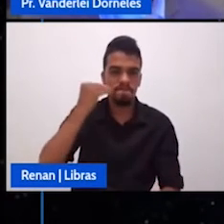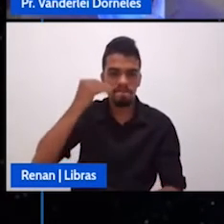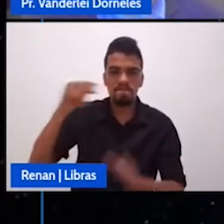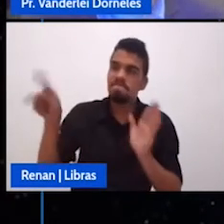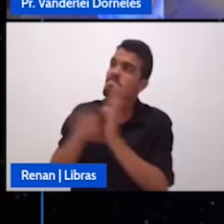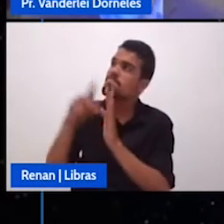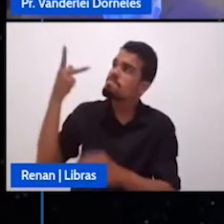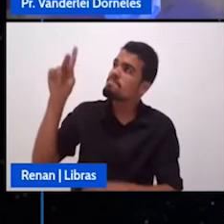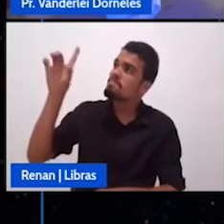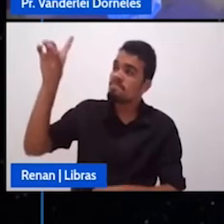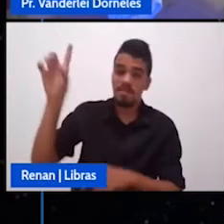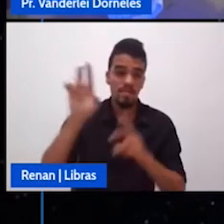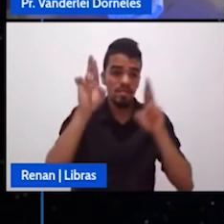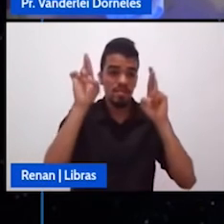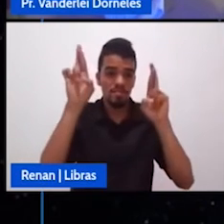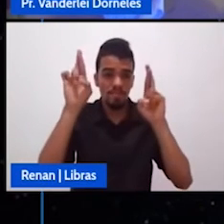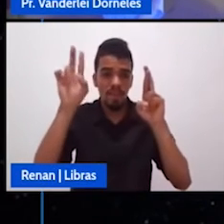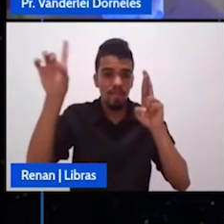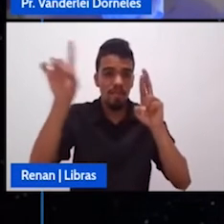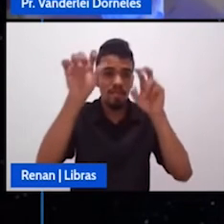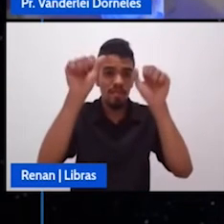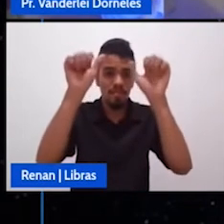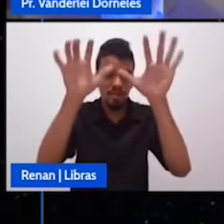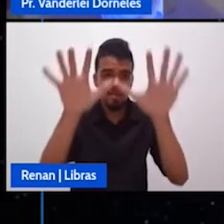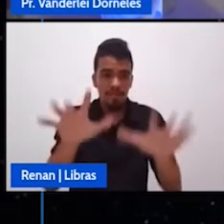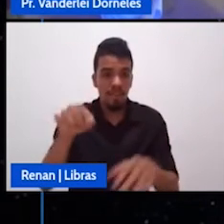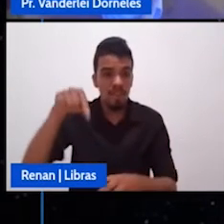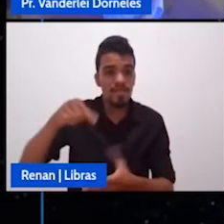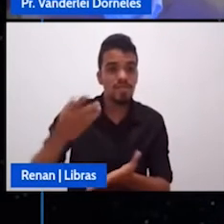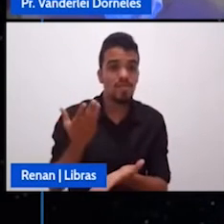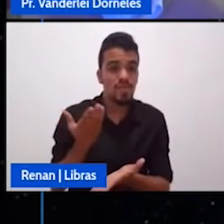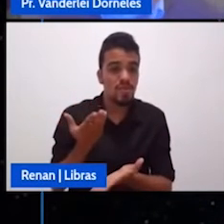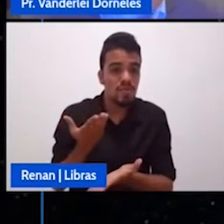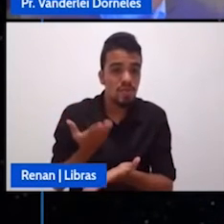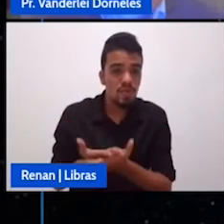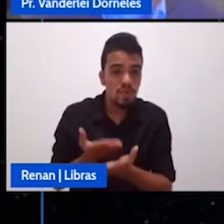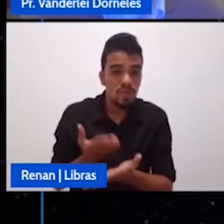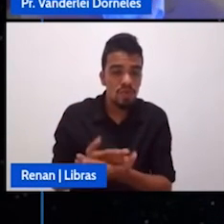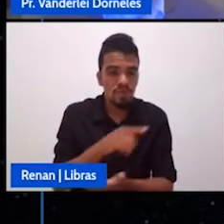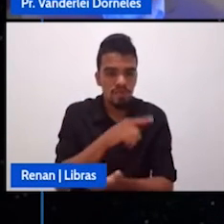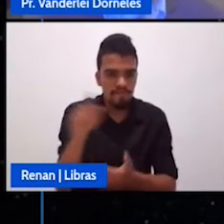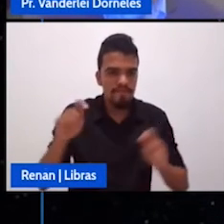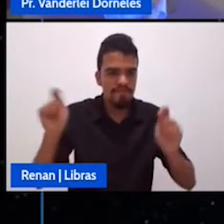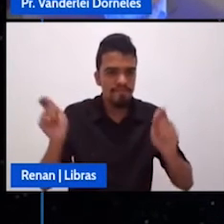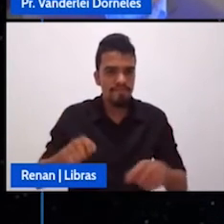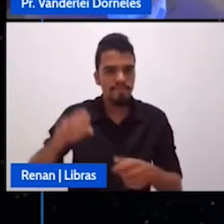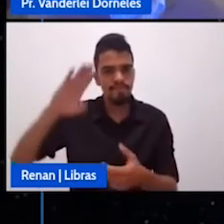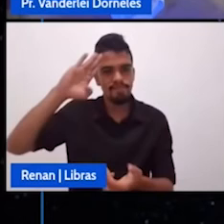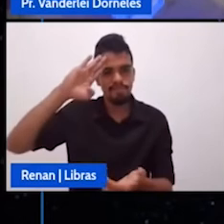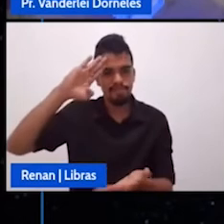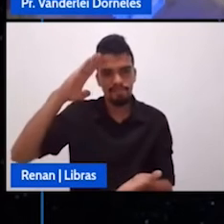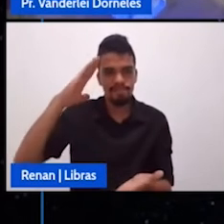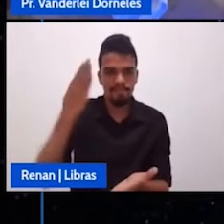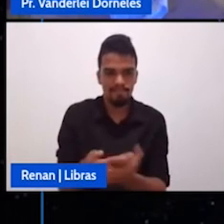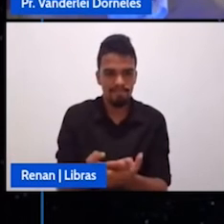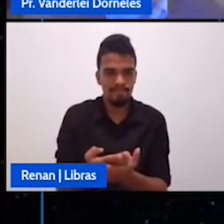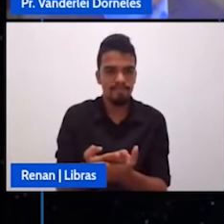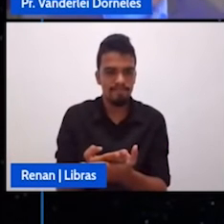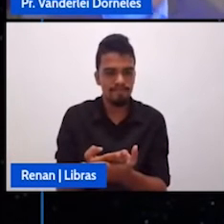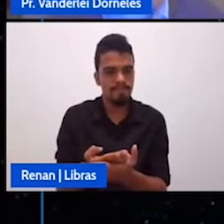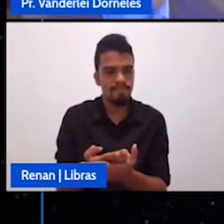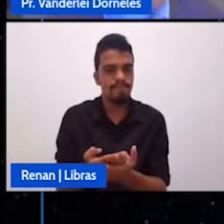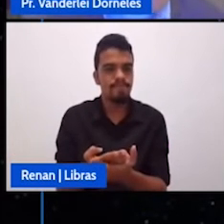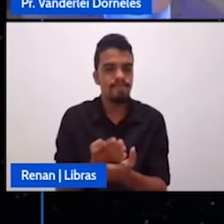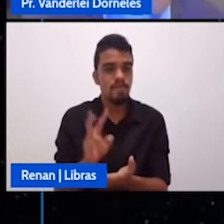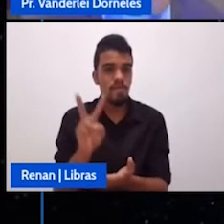abençoe que você tenha nesse estudo não apenas um motivo para acreditar que as coisas vão acontecer mas um motivo para que